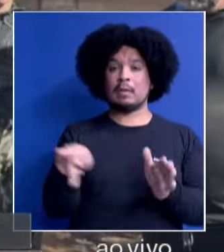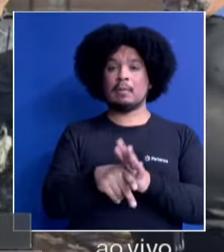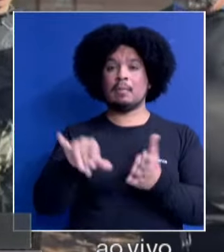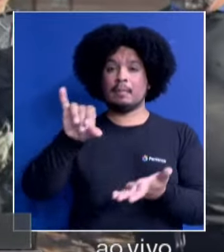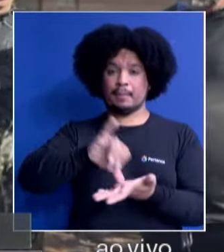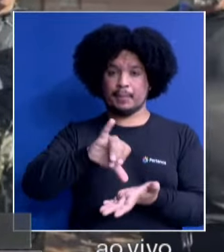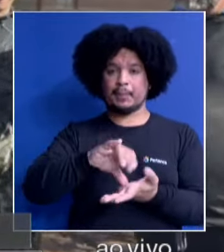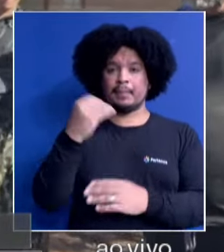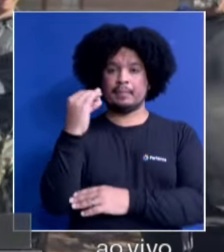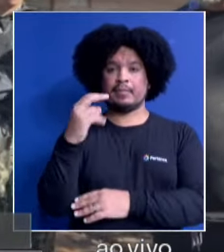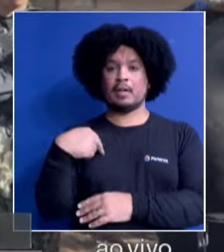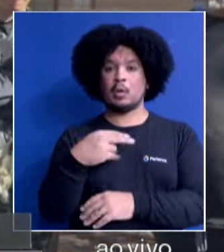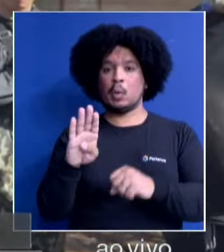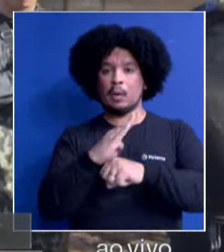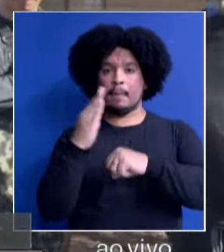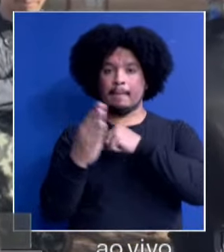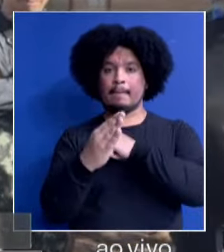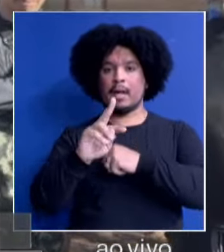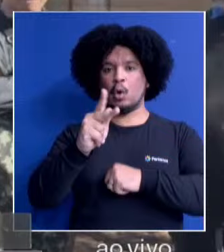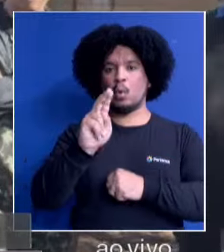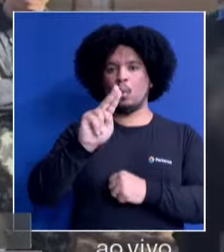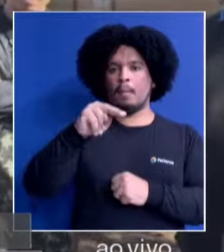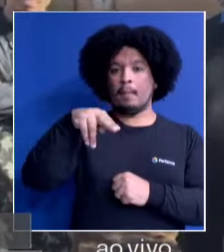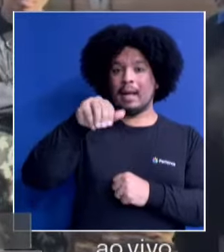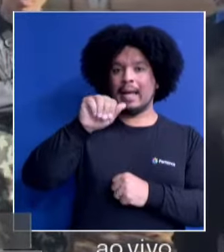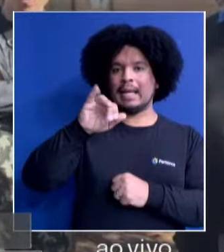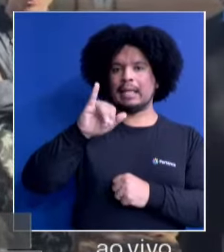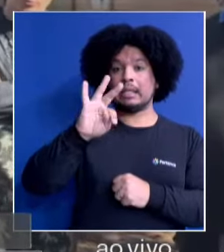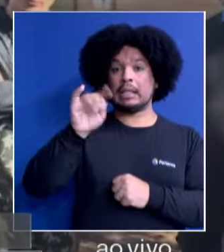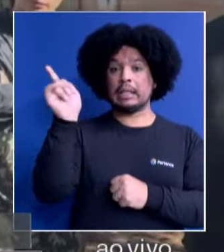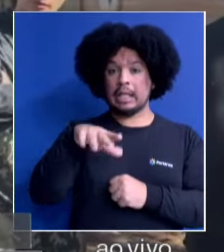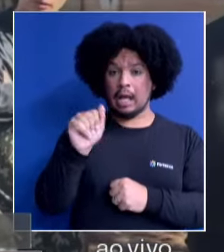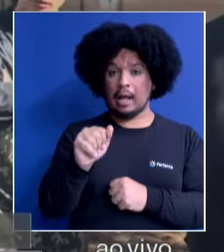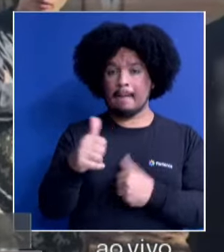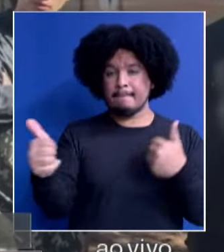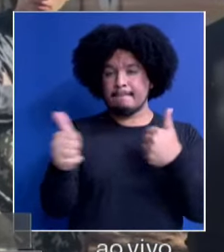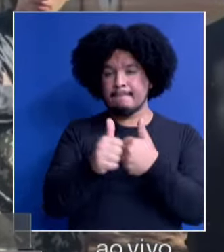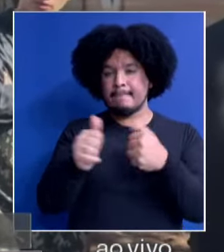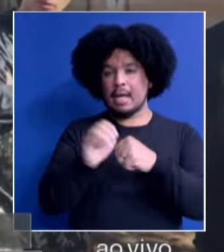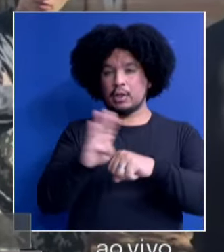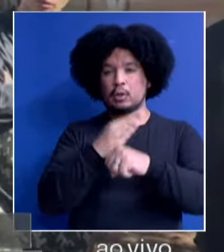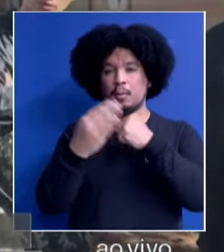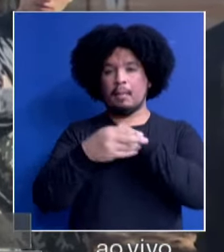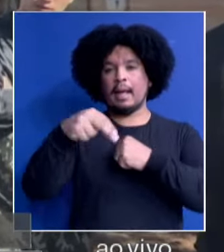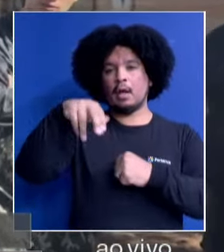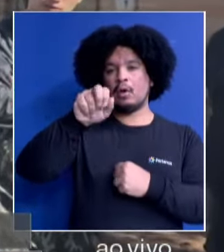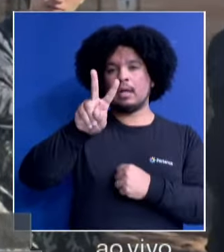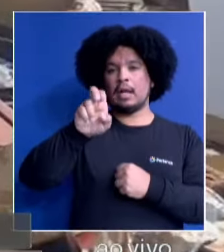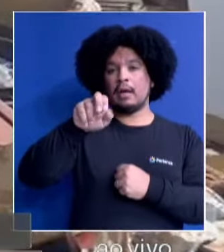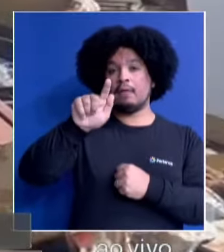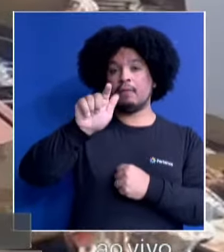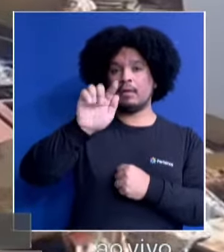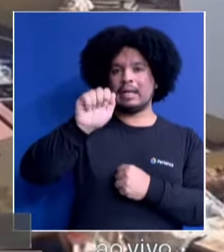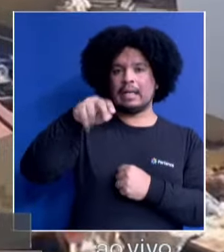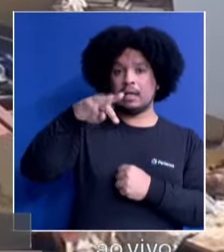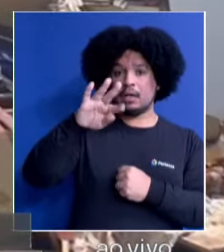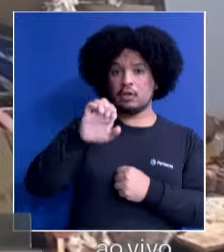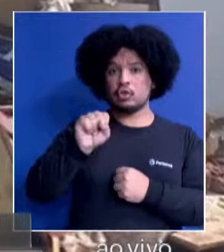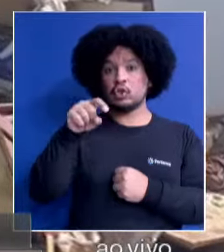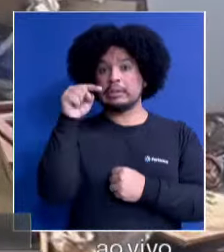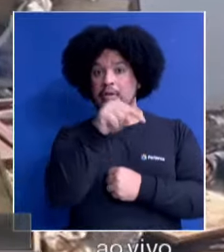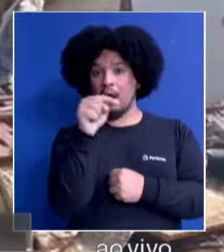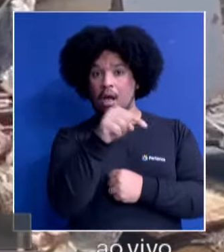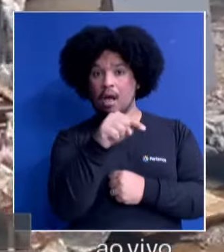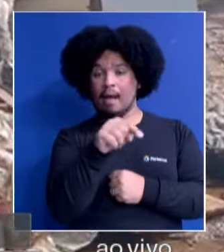momento, nós estamos no bairro Maitá, que faz visa o bairro Navegantes. Por aqui, pelo menos nessa região